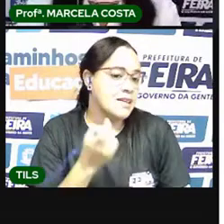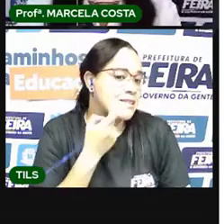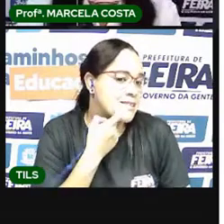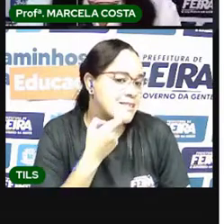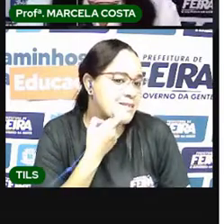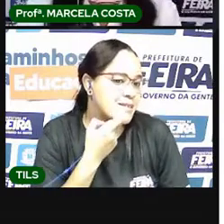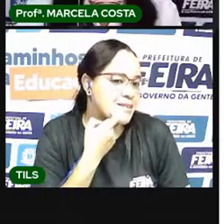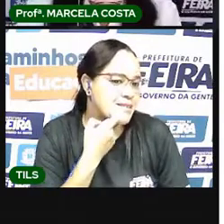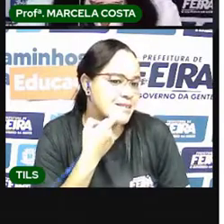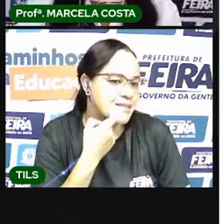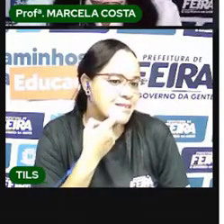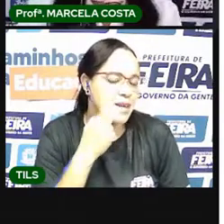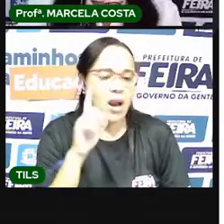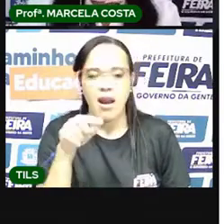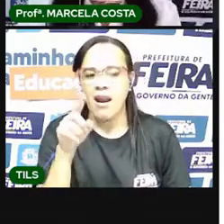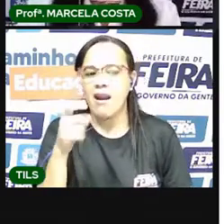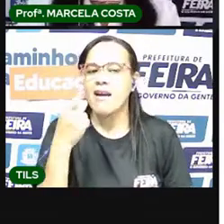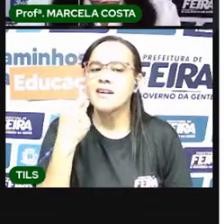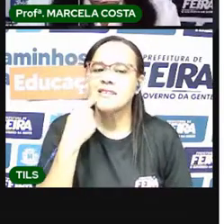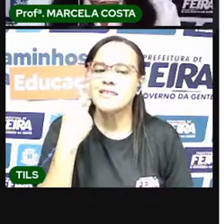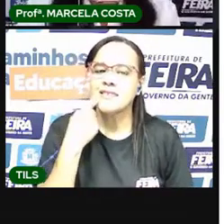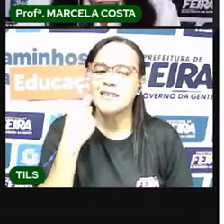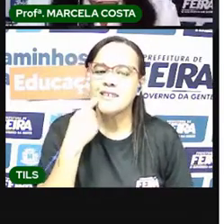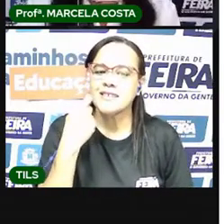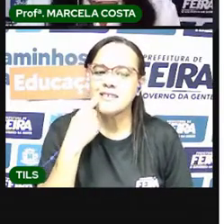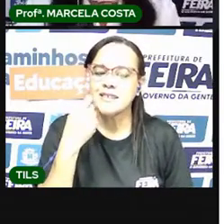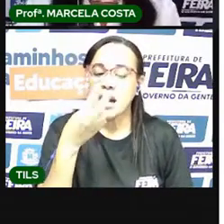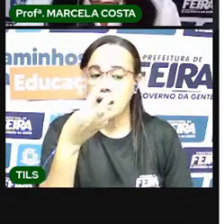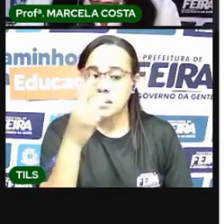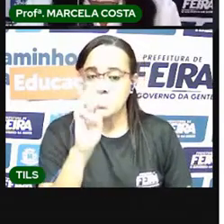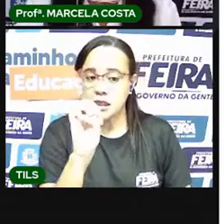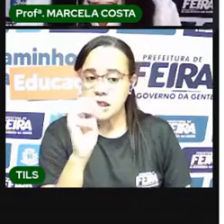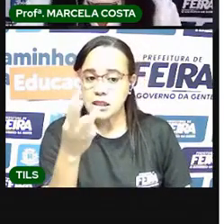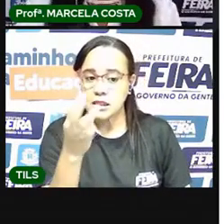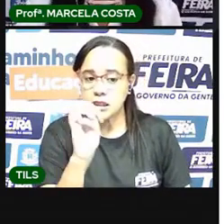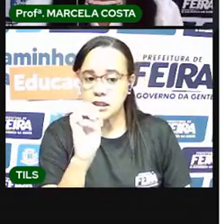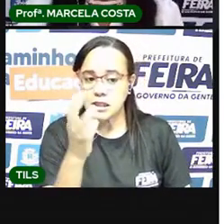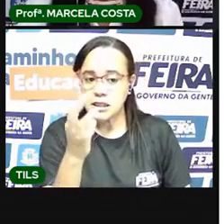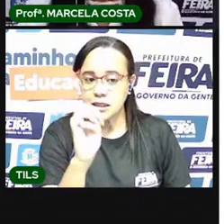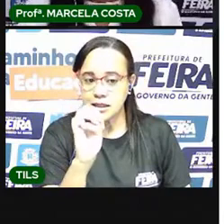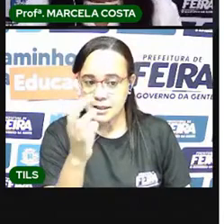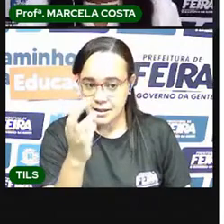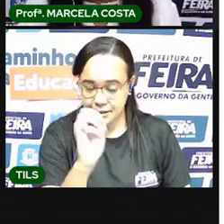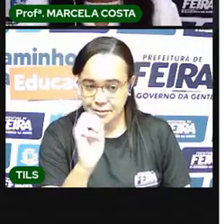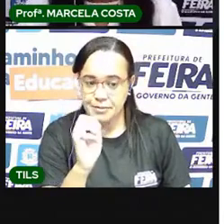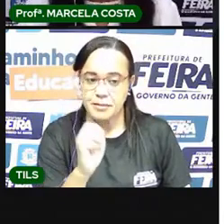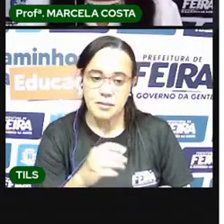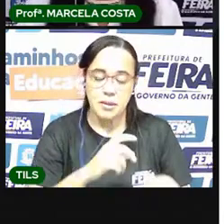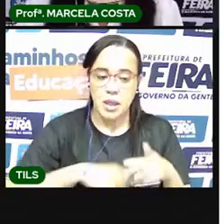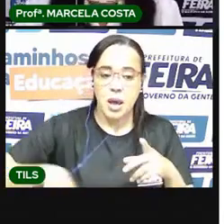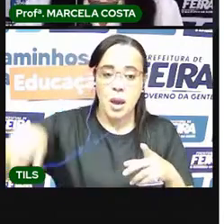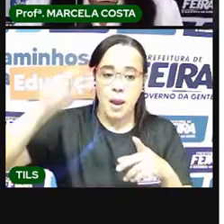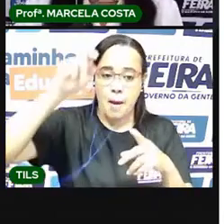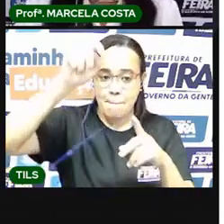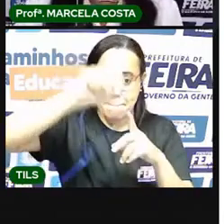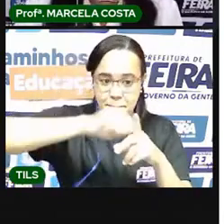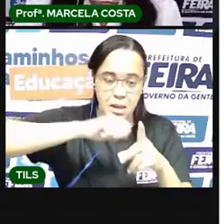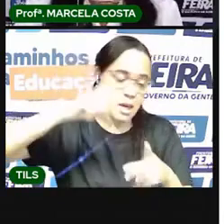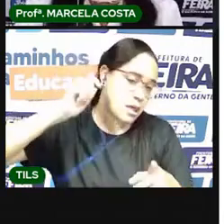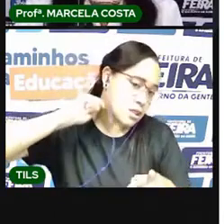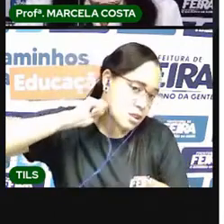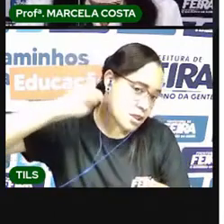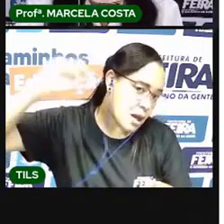-feira e está sendo representado pelo número 30 Então, gente sabe que no mês de abril tem